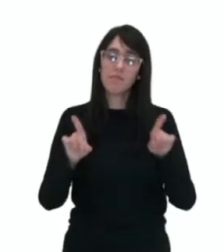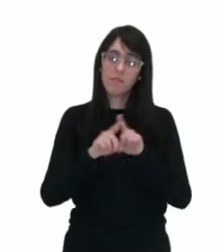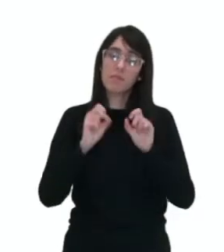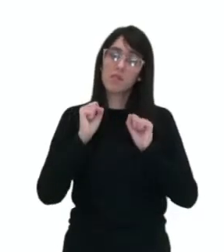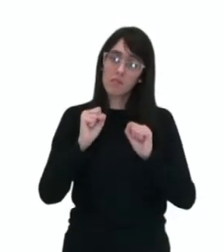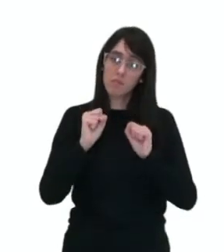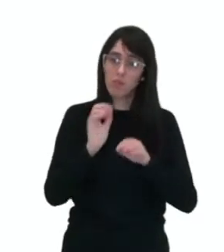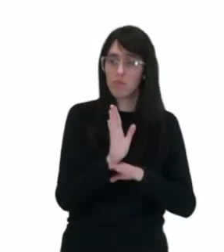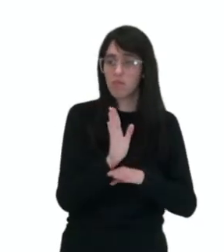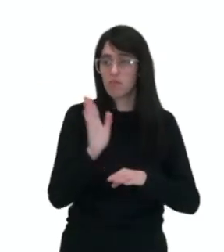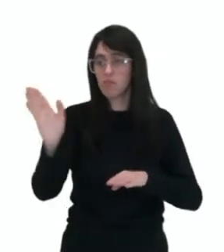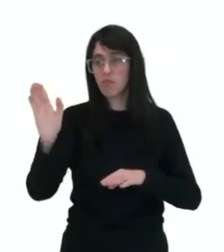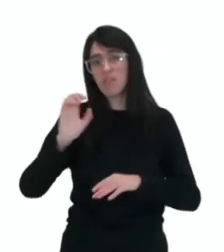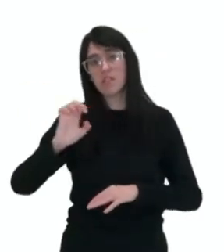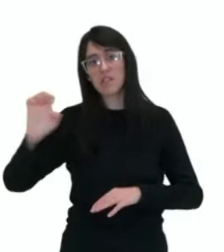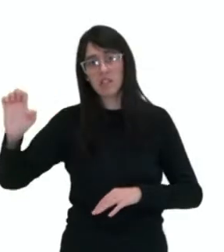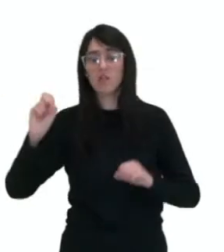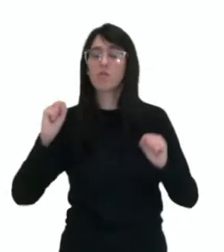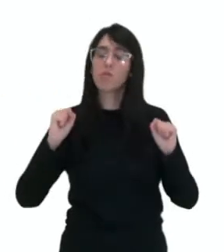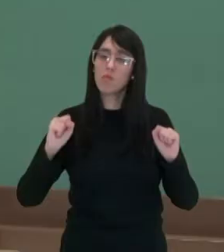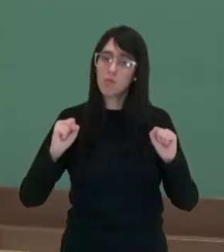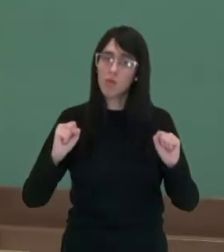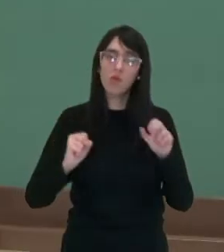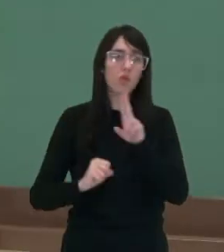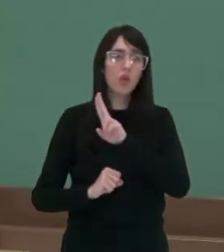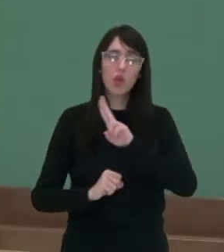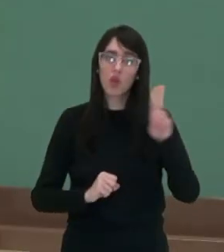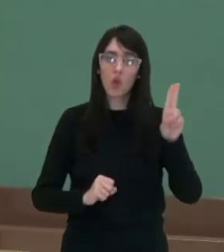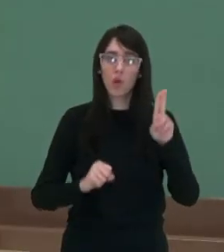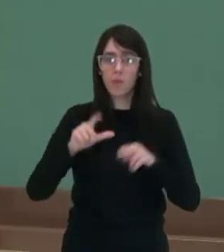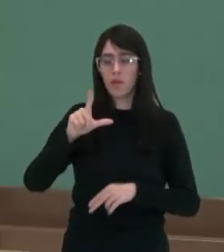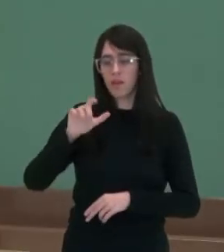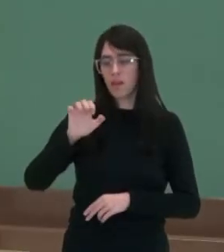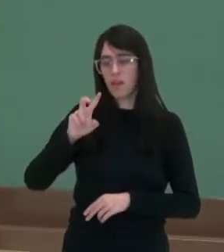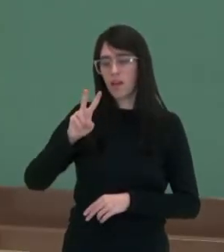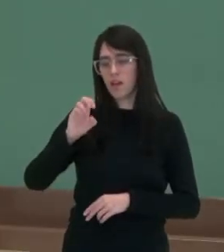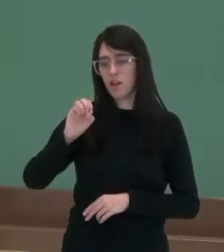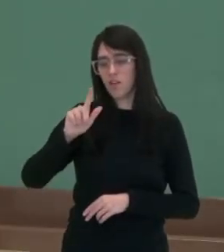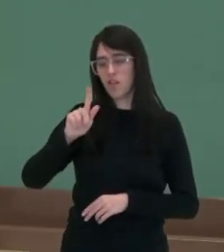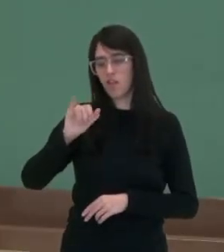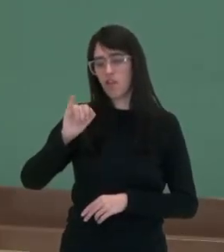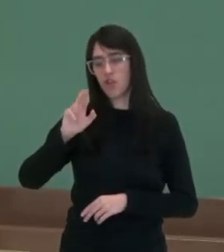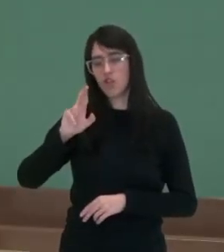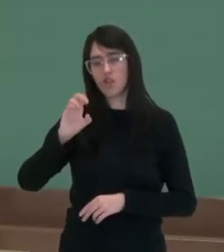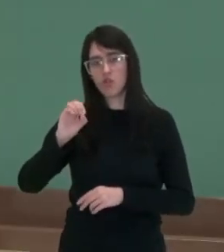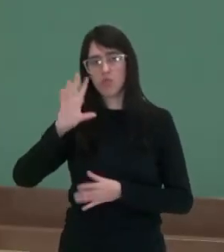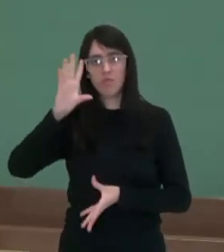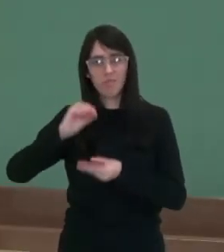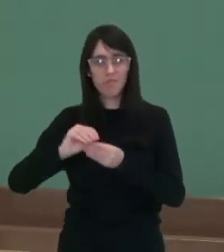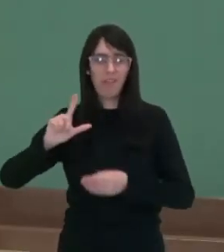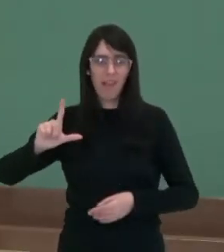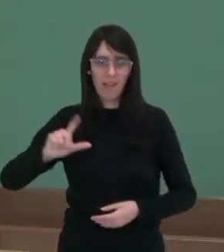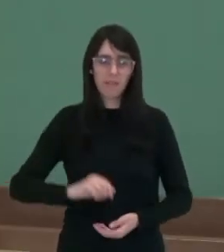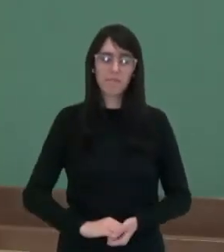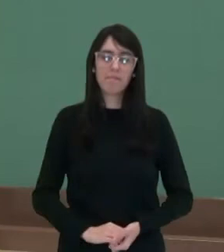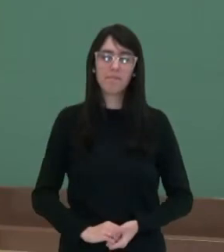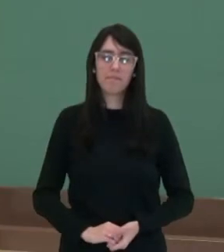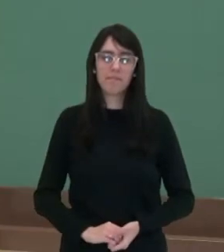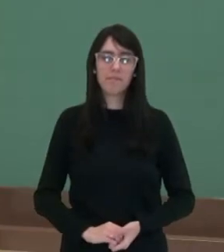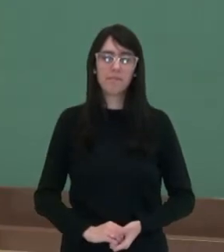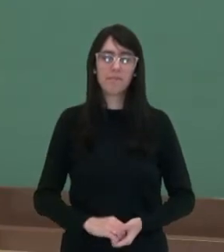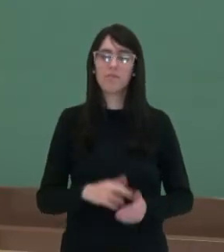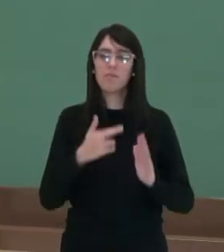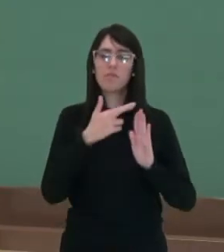pode ocorrer para o lado esquerdo, e aí nós chamamos de isômero levógero, simbolizado pela letra L. A